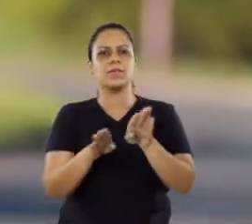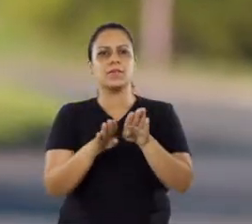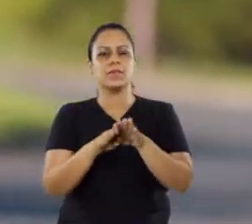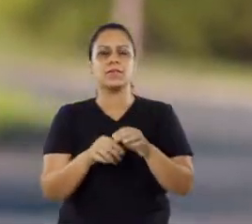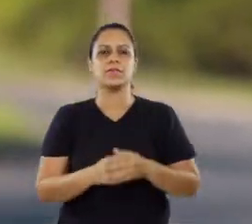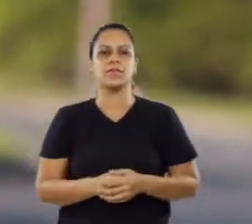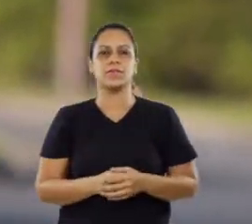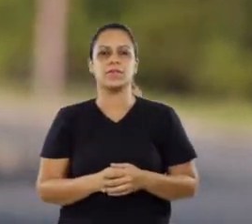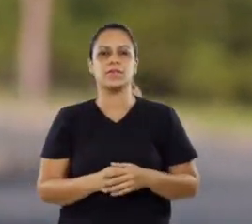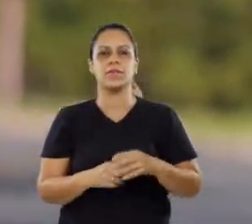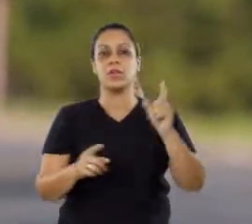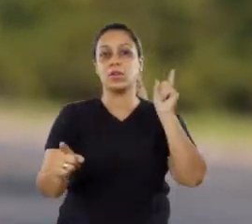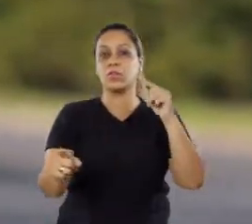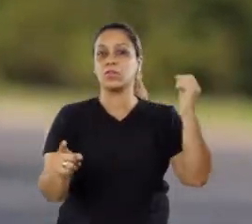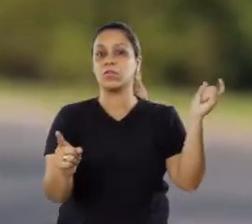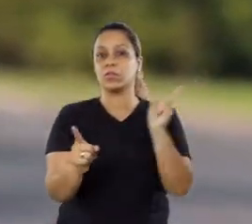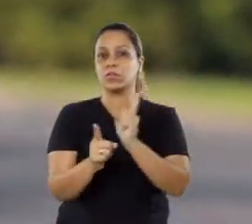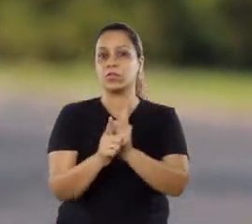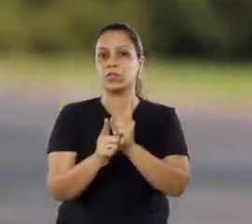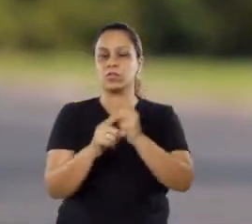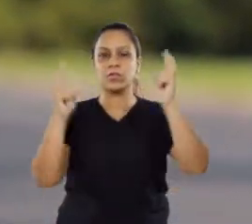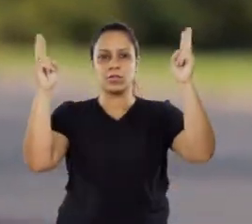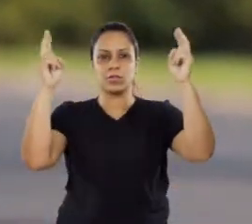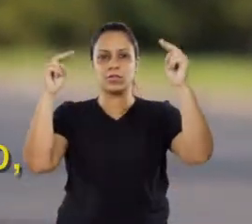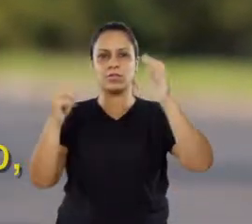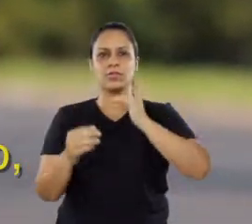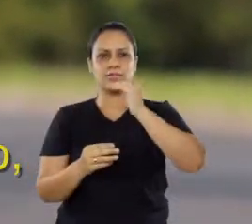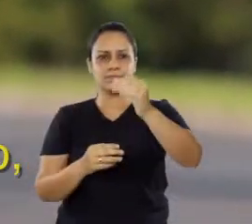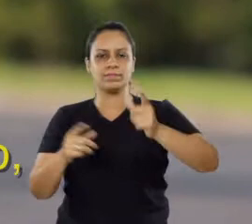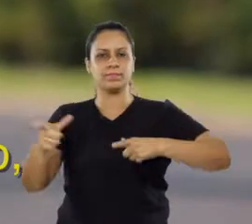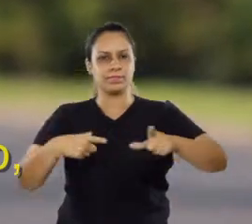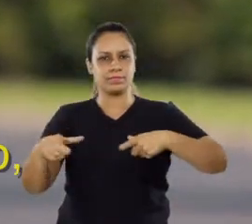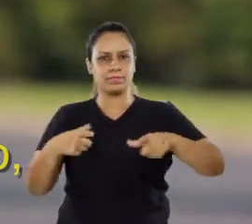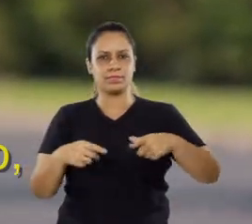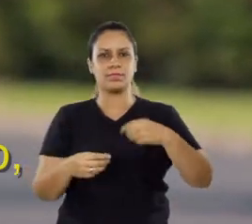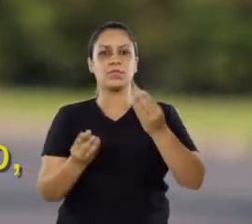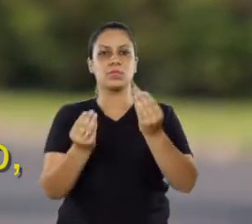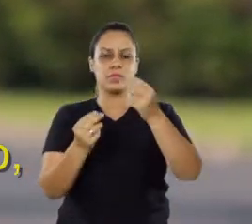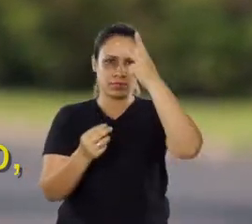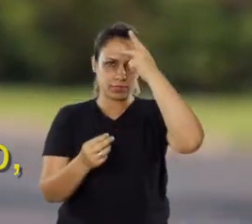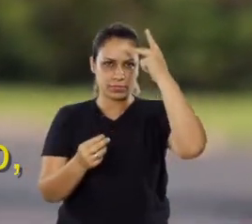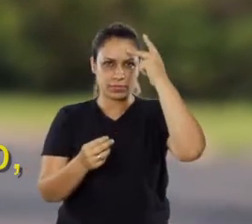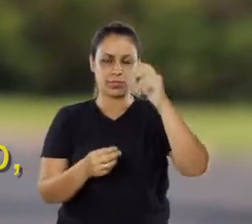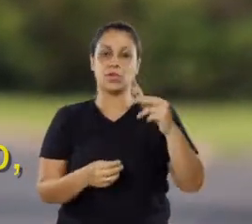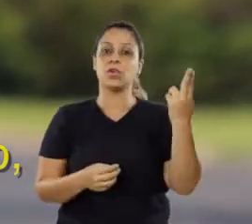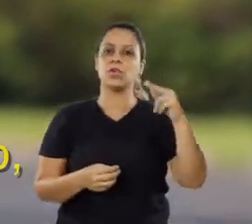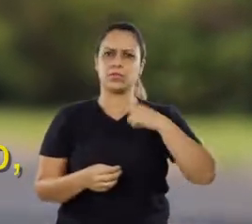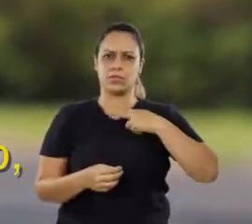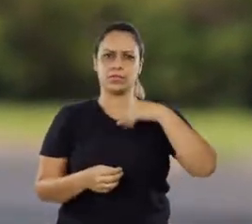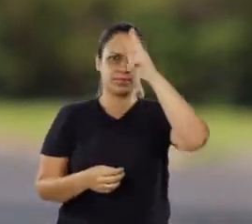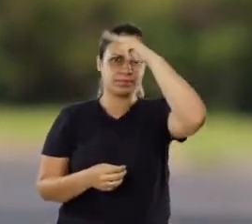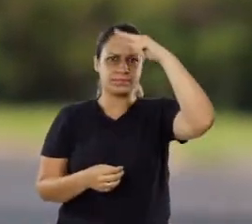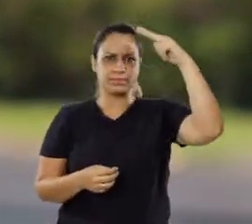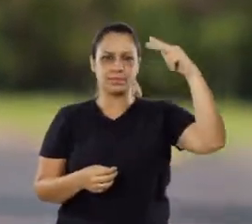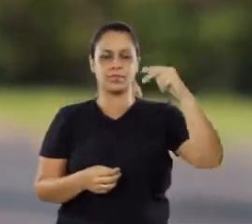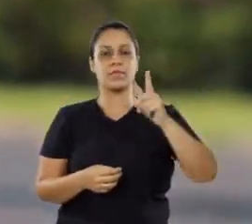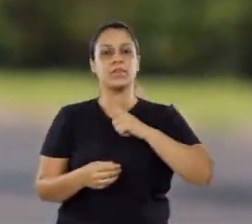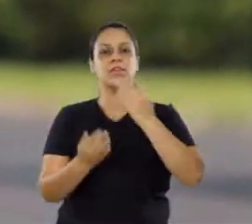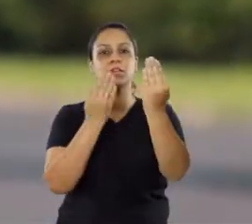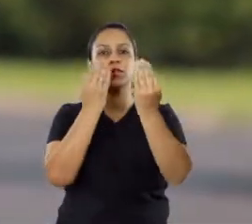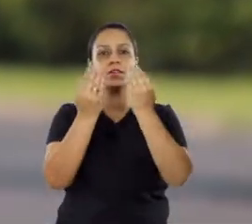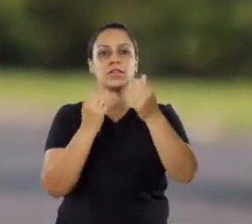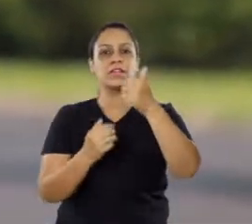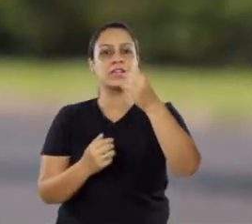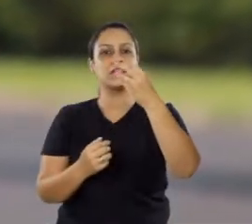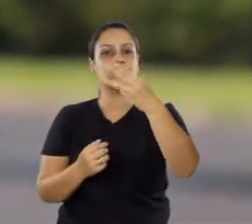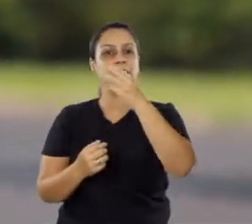retomar o projeto das frentes de trabalho, as frentes da cidadania, que quando eu fui prefeito, atendeu 3